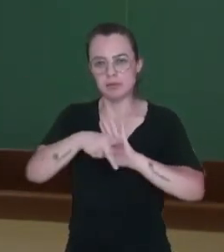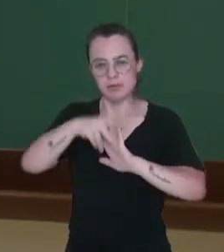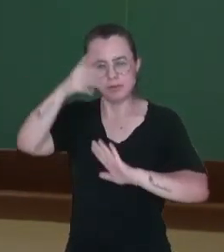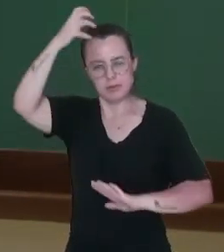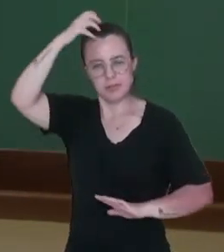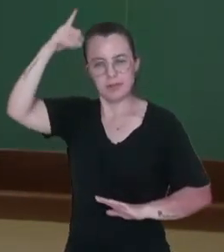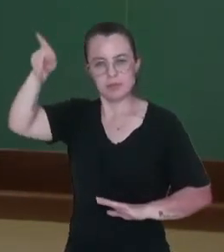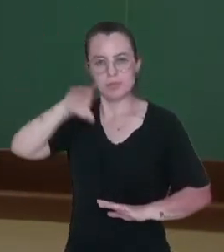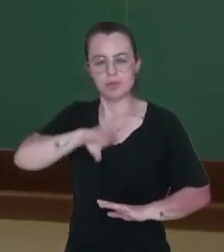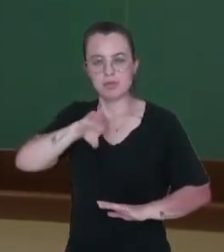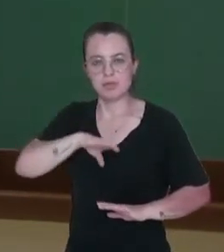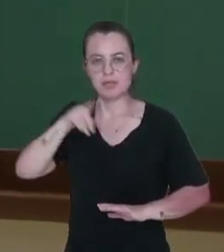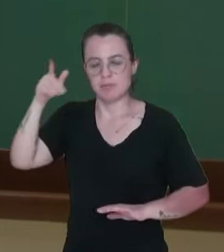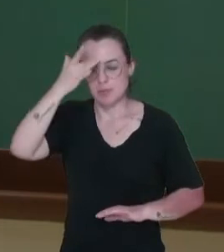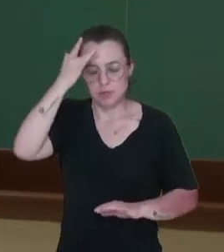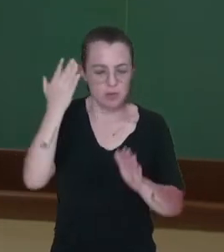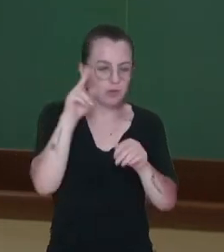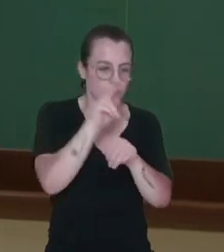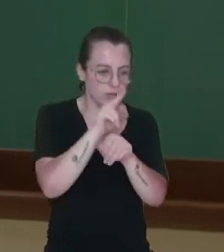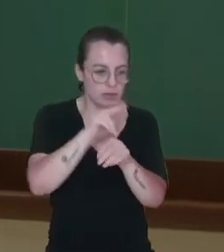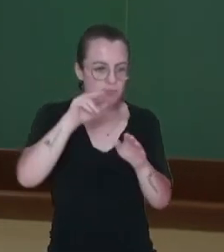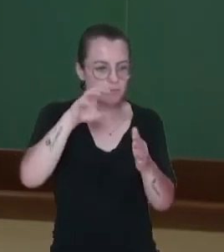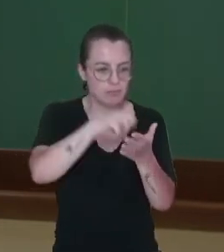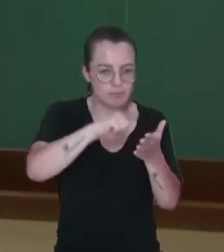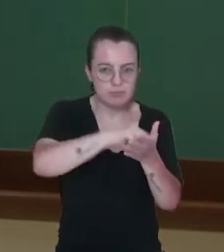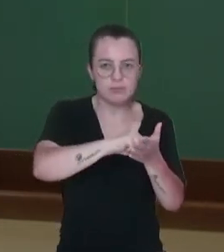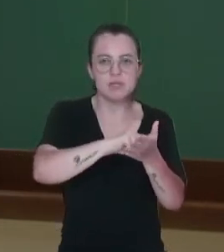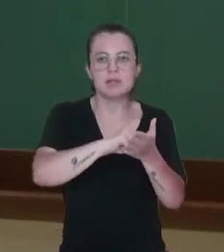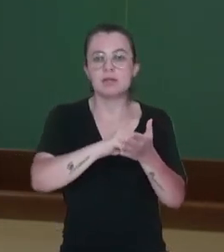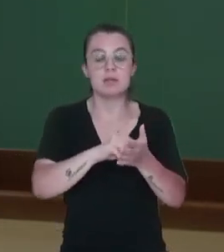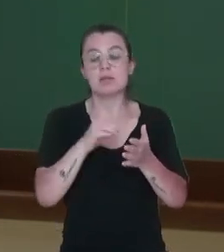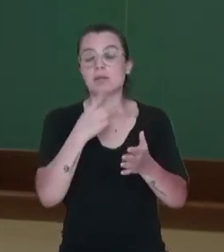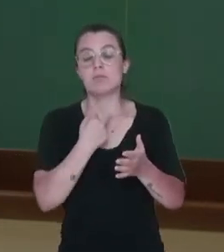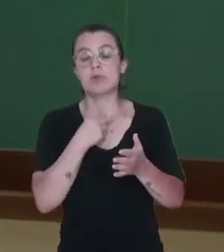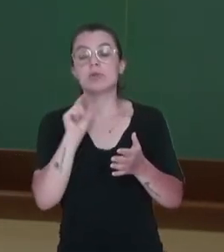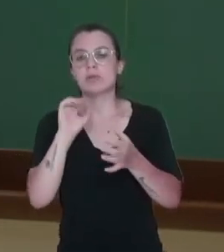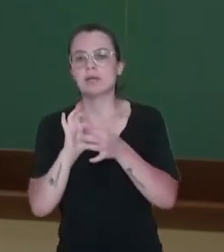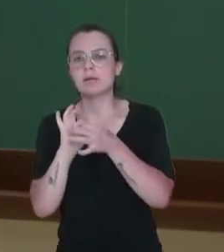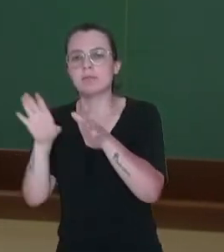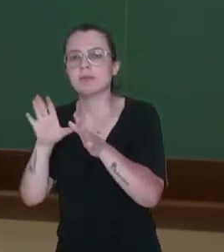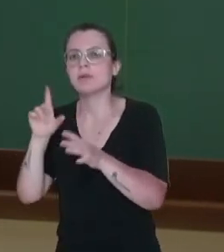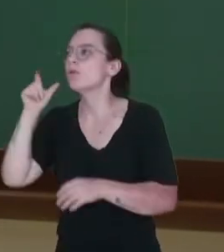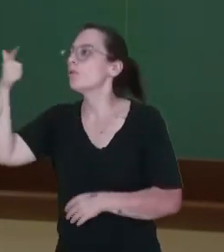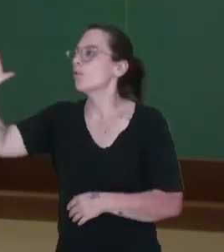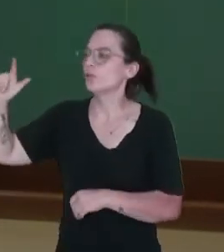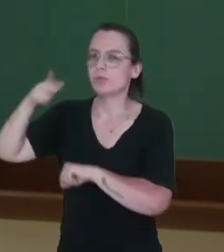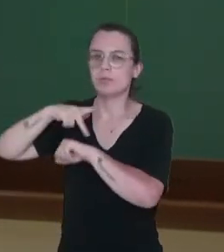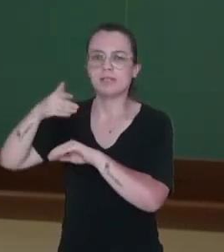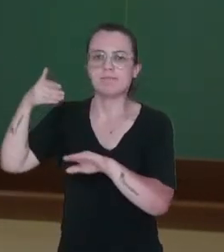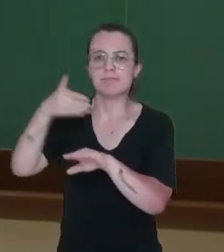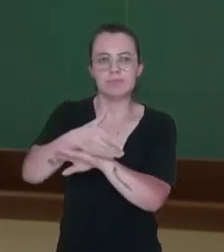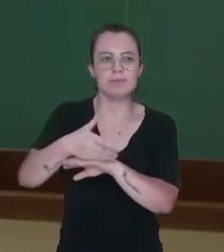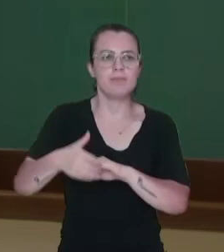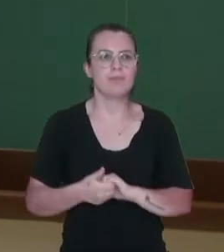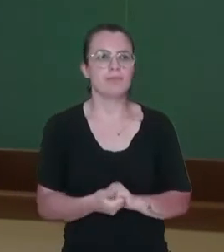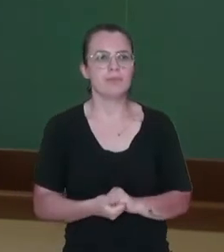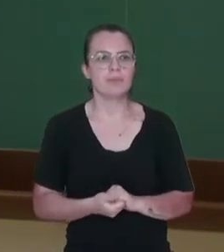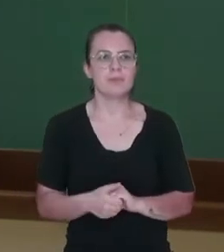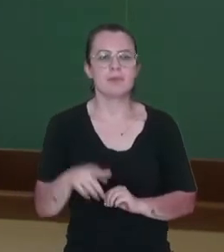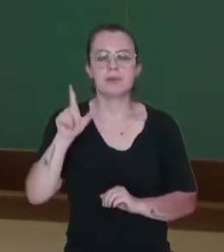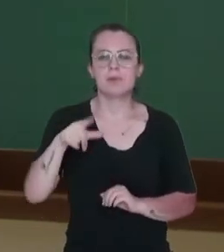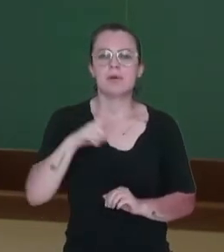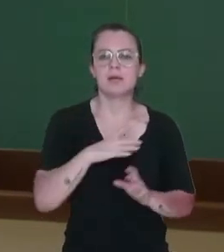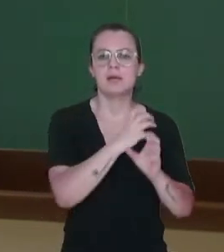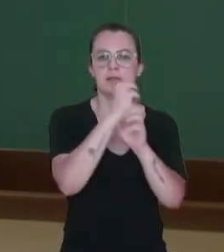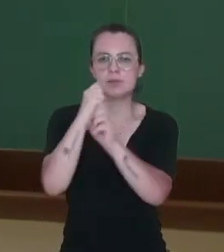cuidasse, explorasse os recursos ali e evitasse as invasões de outros países. Então, era administrar